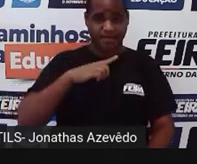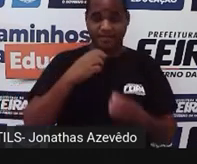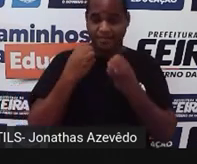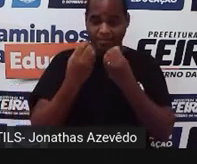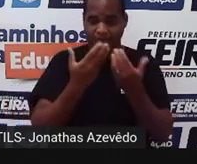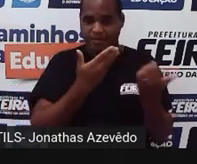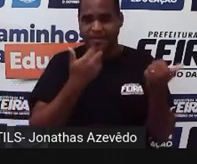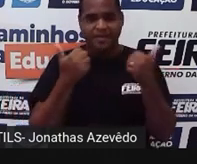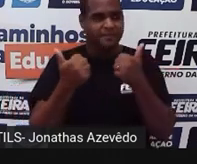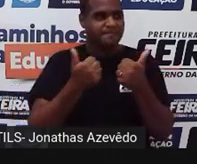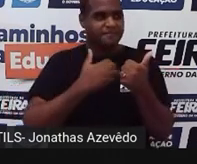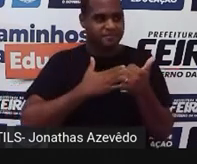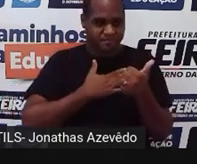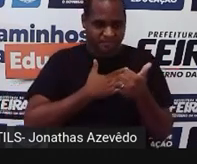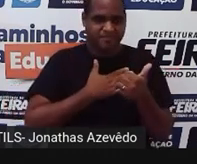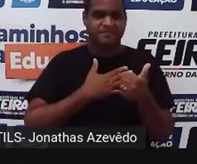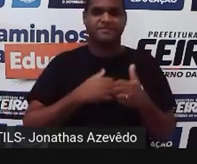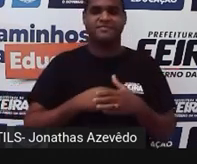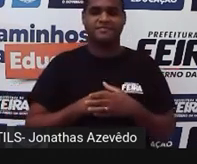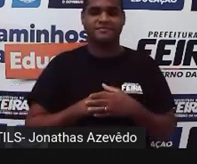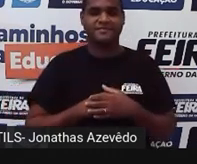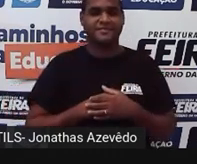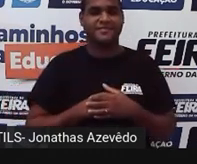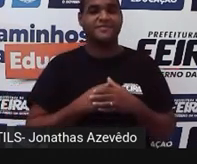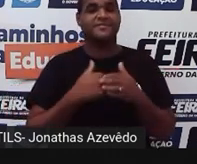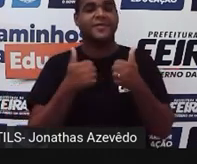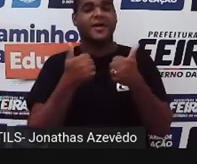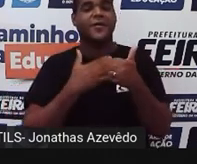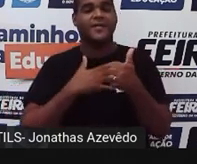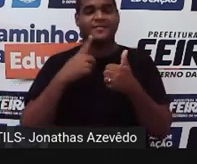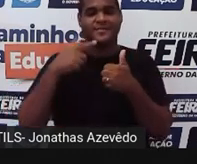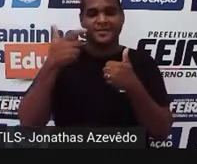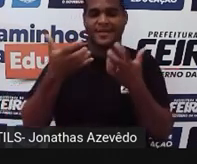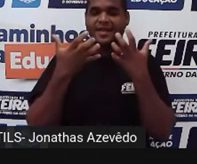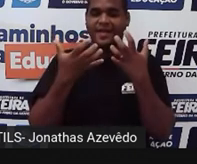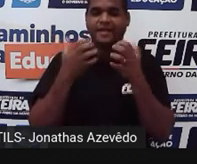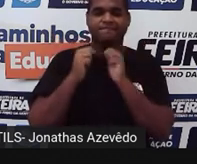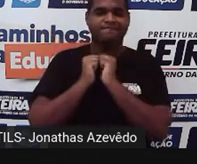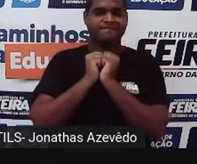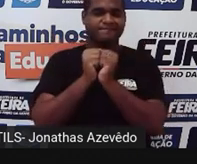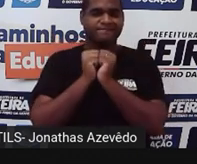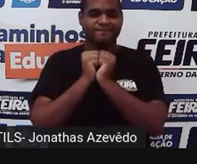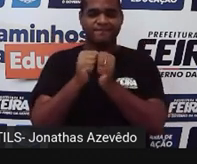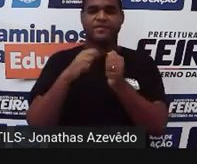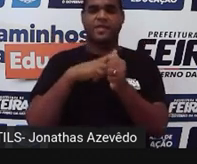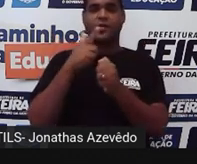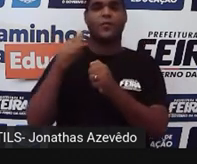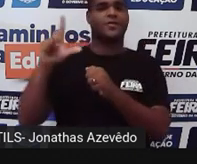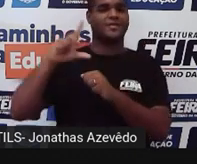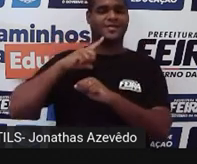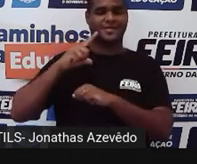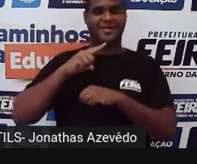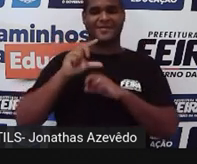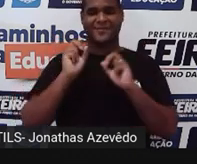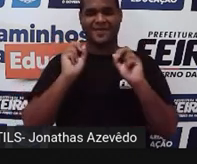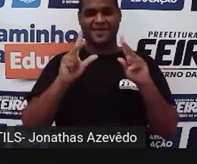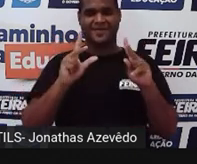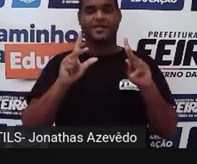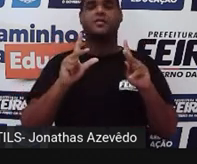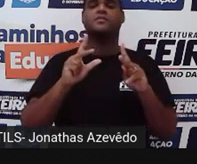curtimos bastante. Beleza? E já queremos estar juntos em uma próxima aula. Tá bom?